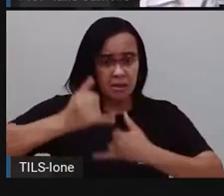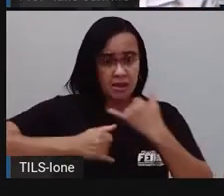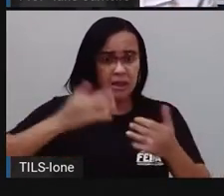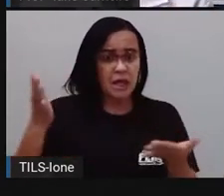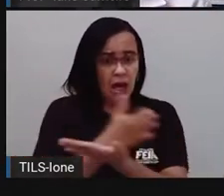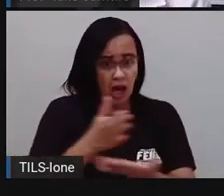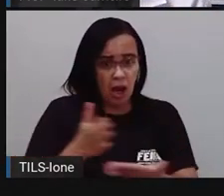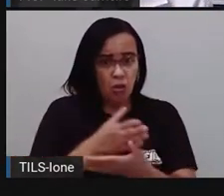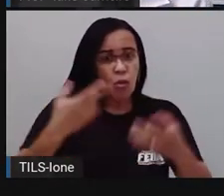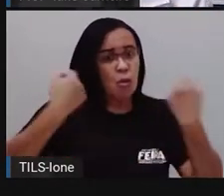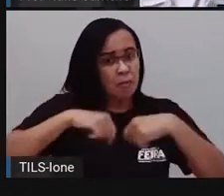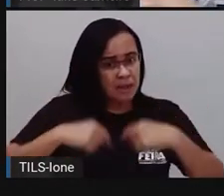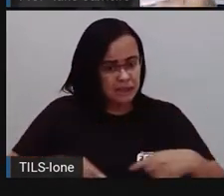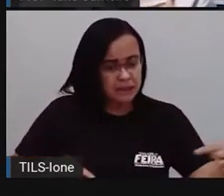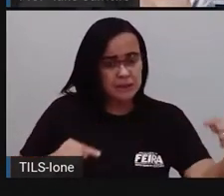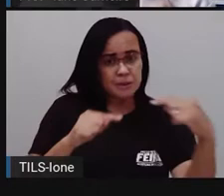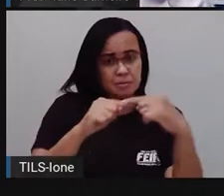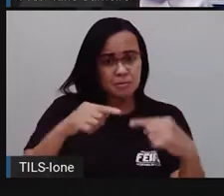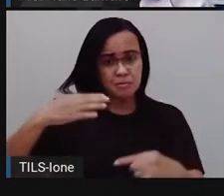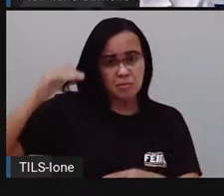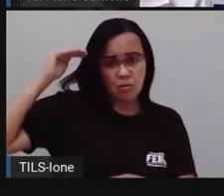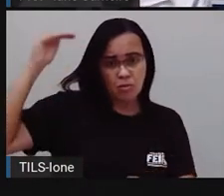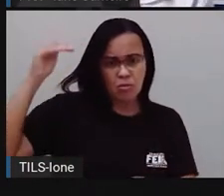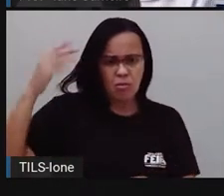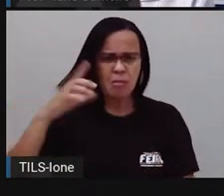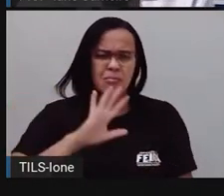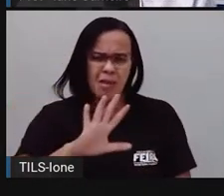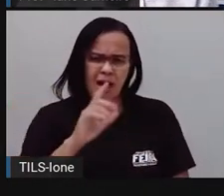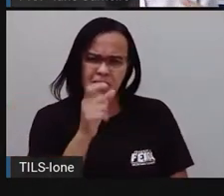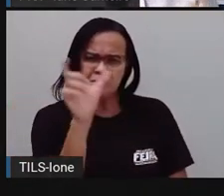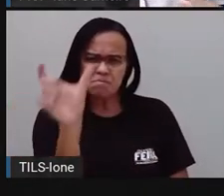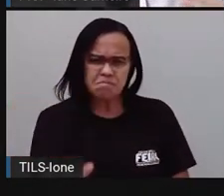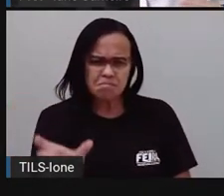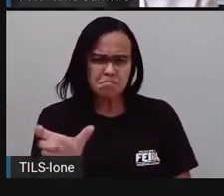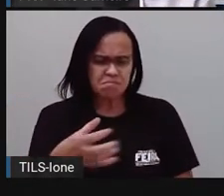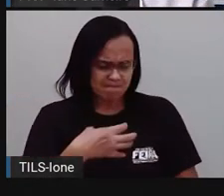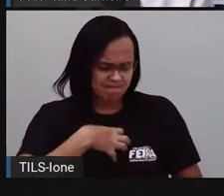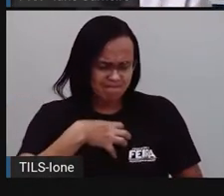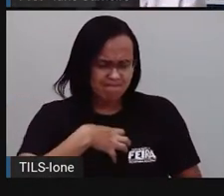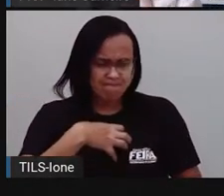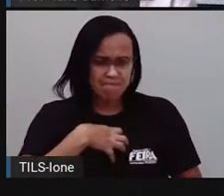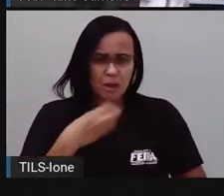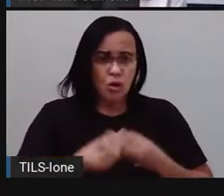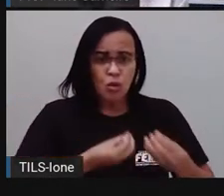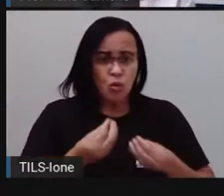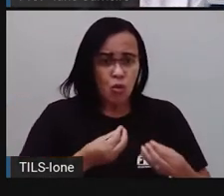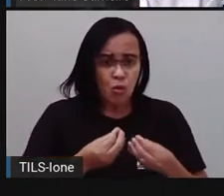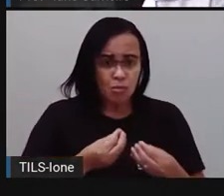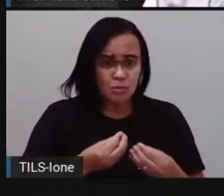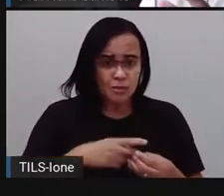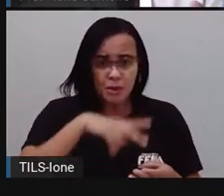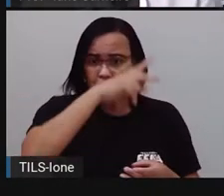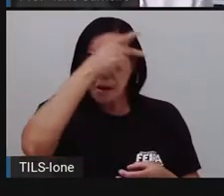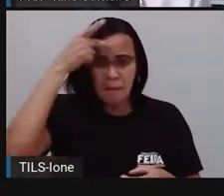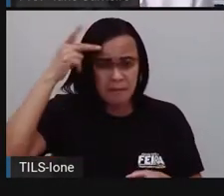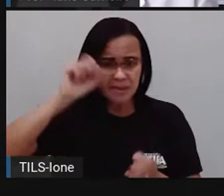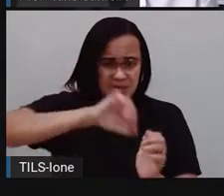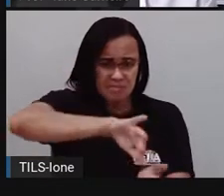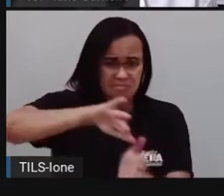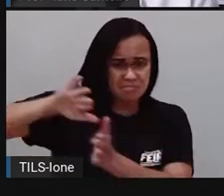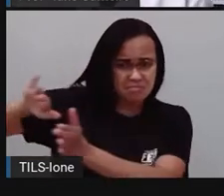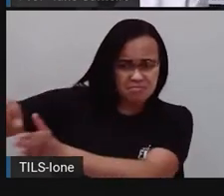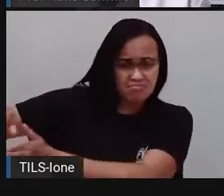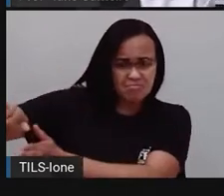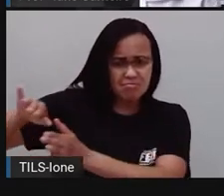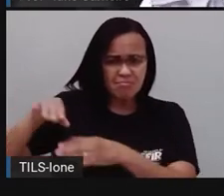determinada altura, né? E aí, como é que você se sentiu? Como é que essa pessoa que ficou de fora desse momento se sentiu,